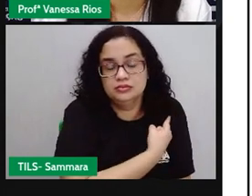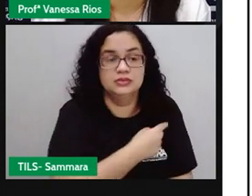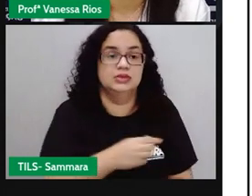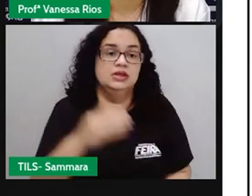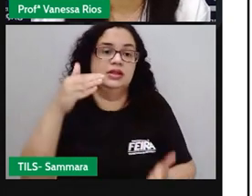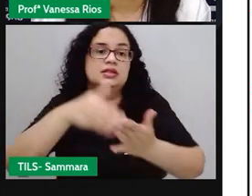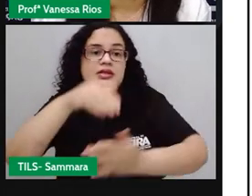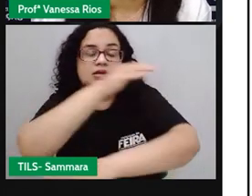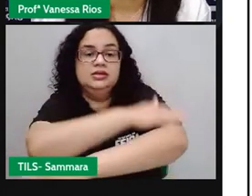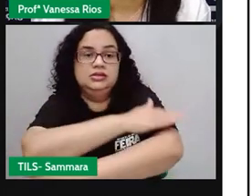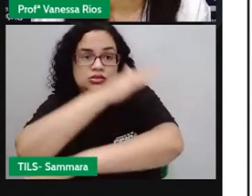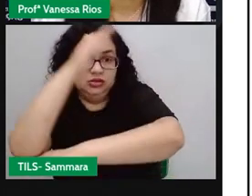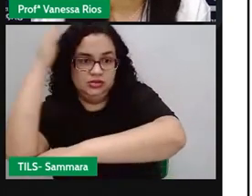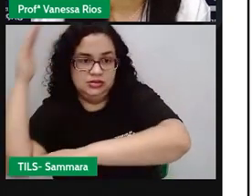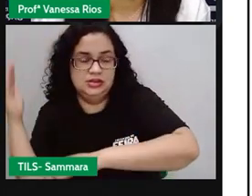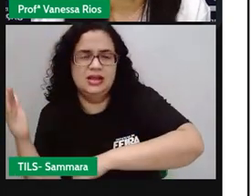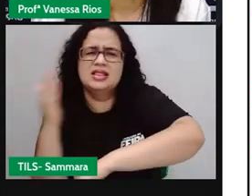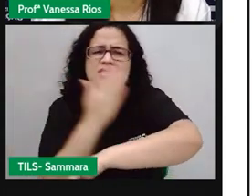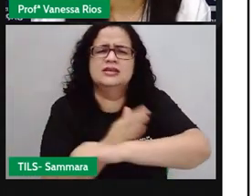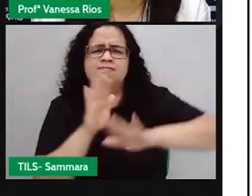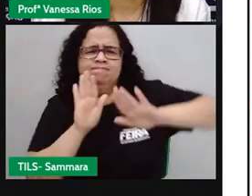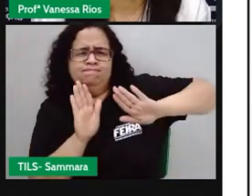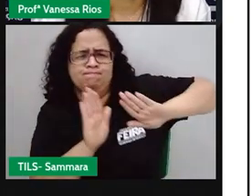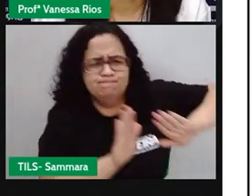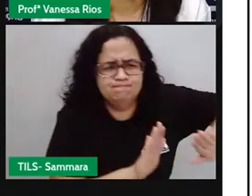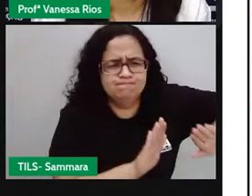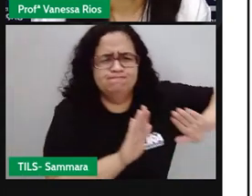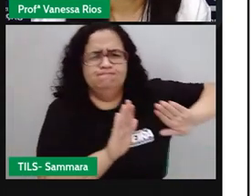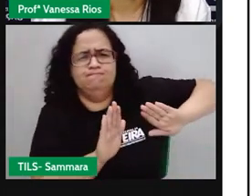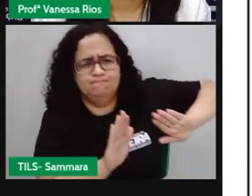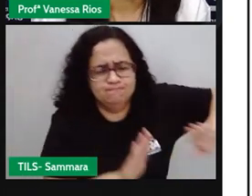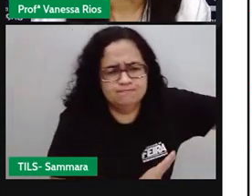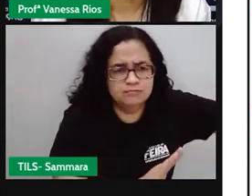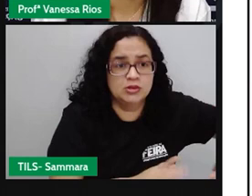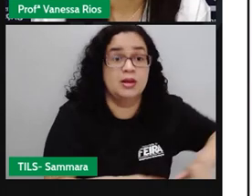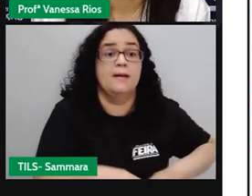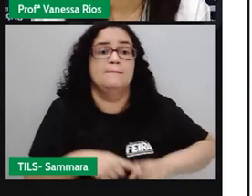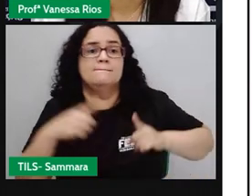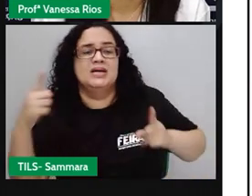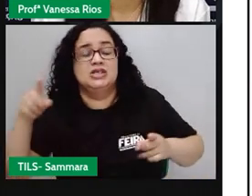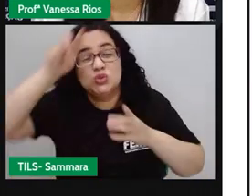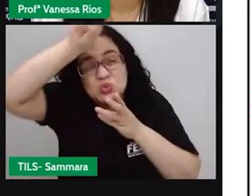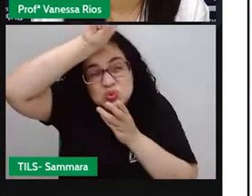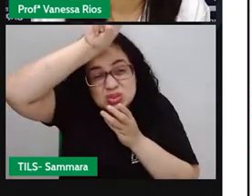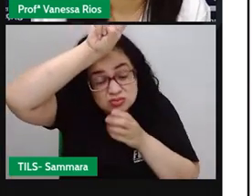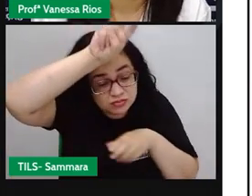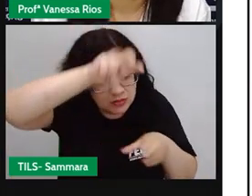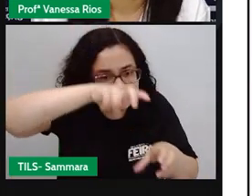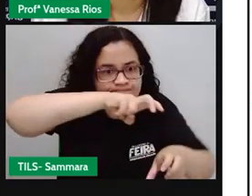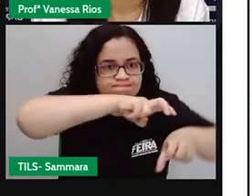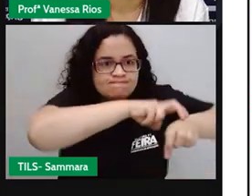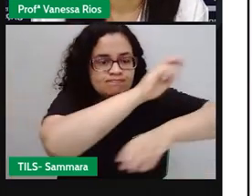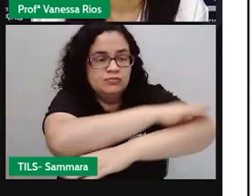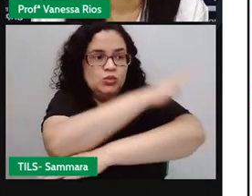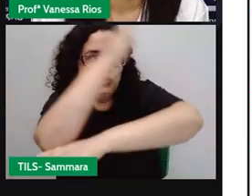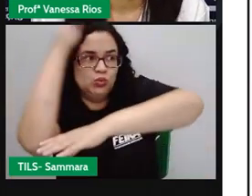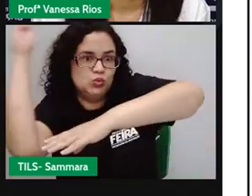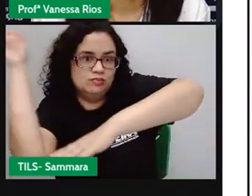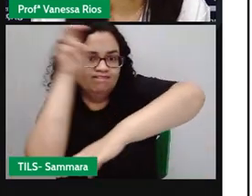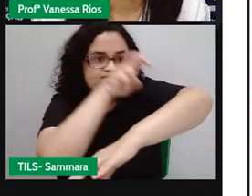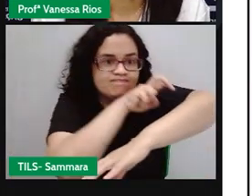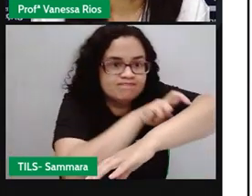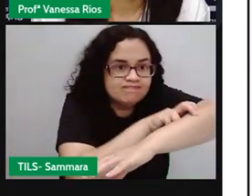até a janela. Tentamos empurrá-lo para dentro, mas aí os chifres ficaram presos na cortina.